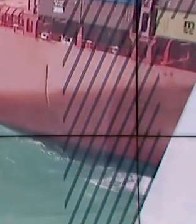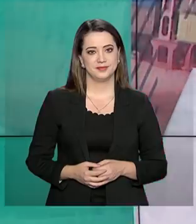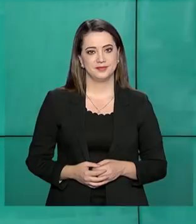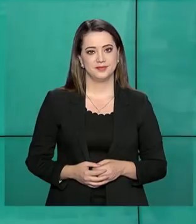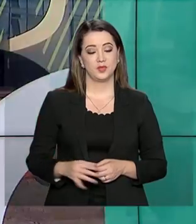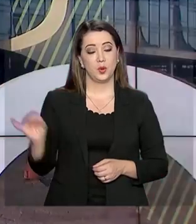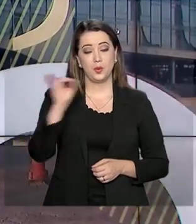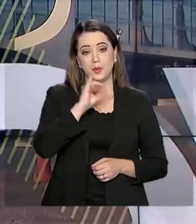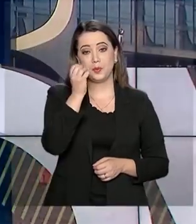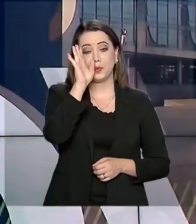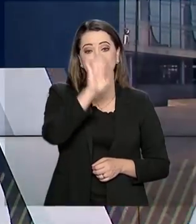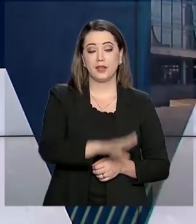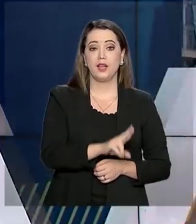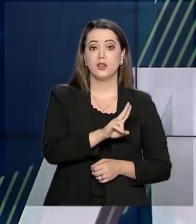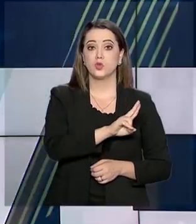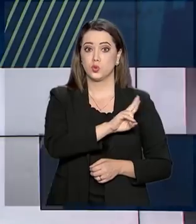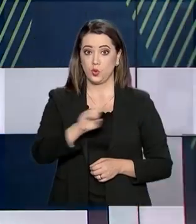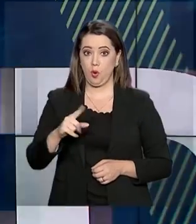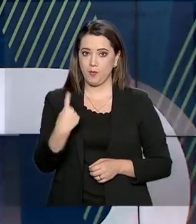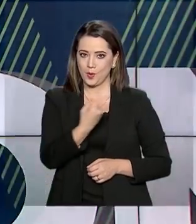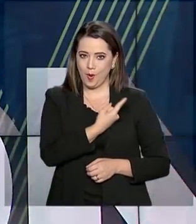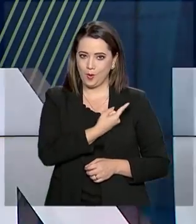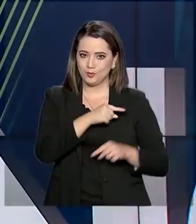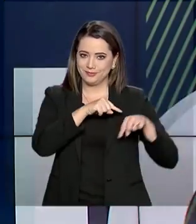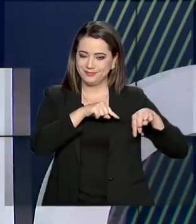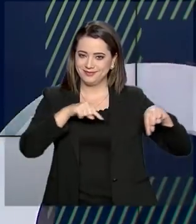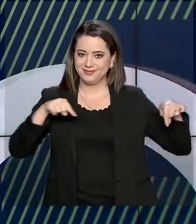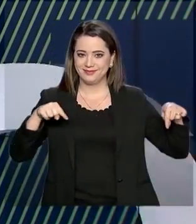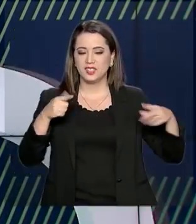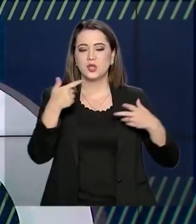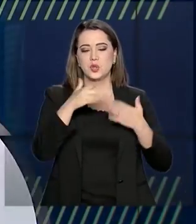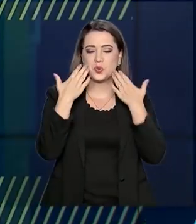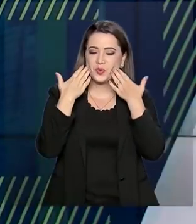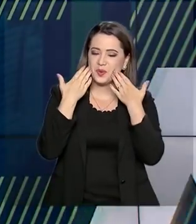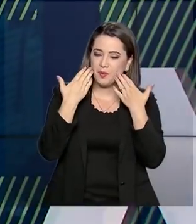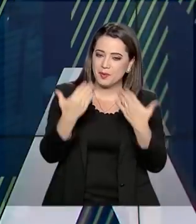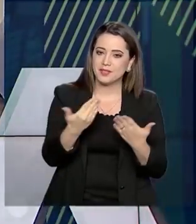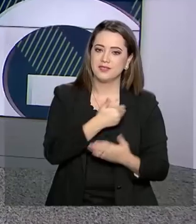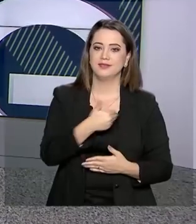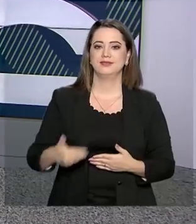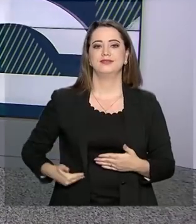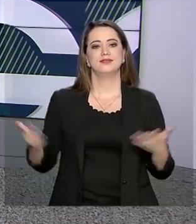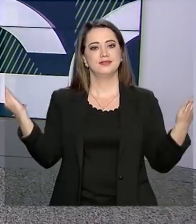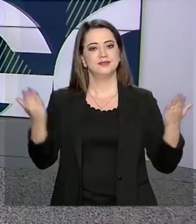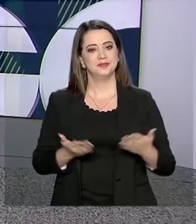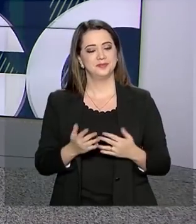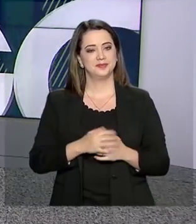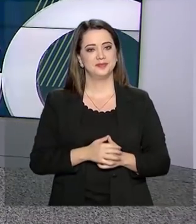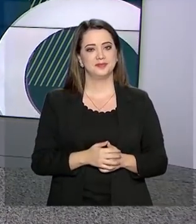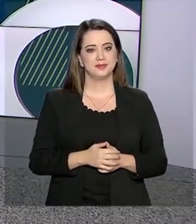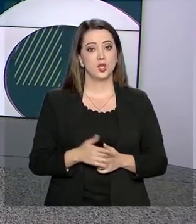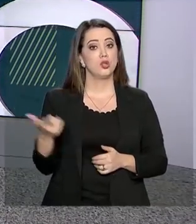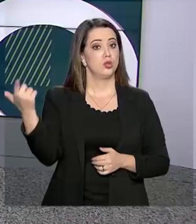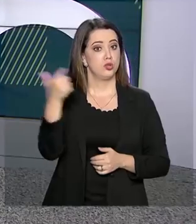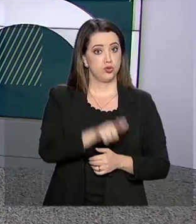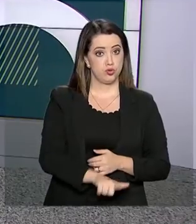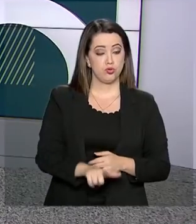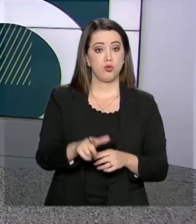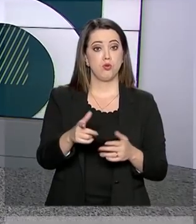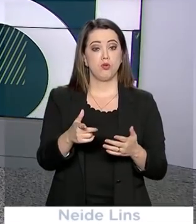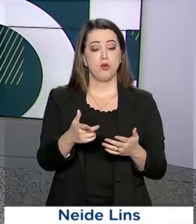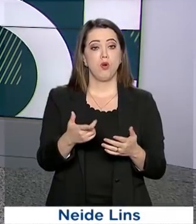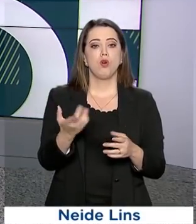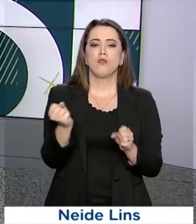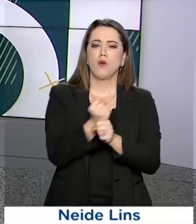Olá, boa tarde. Eu sou Roberto Camargo e estamos no ar com mais uma edição do Governo Agora. Foram retomadas as obras da